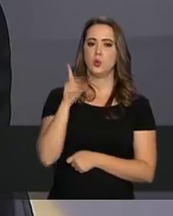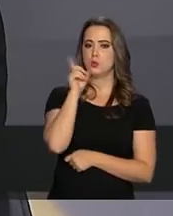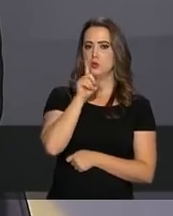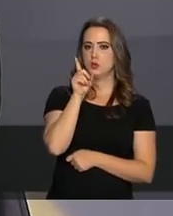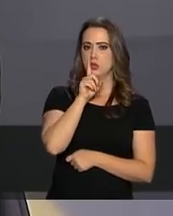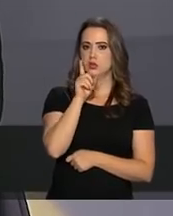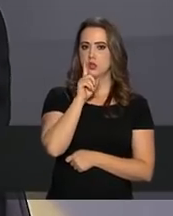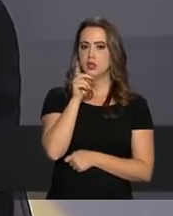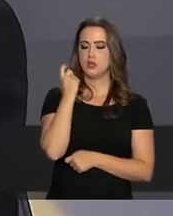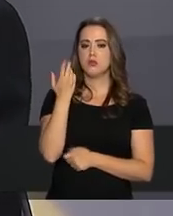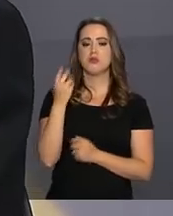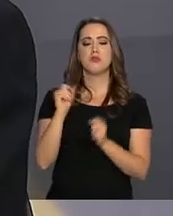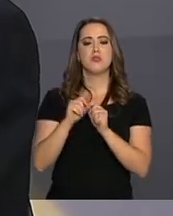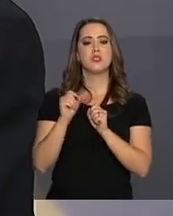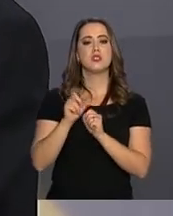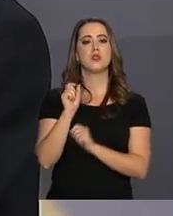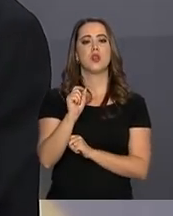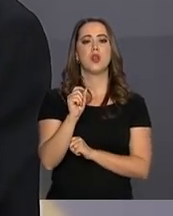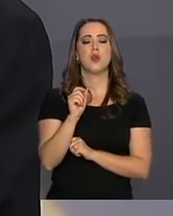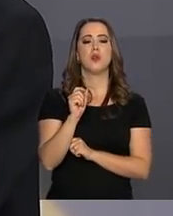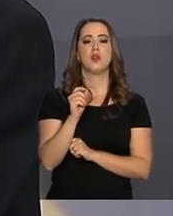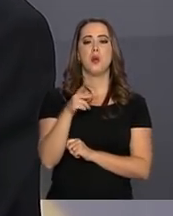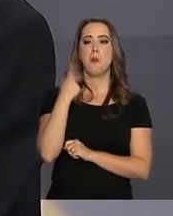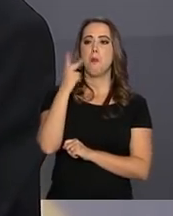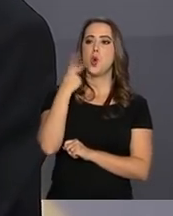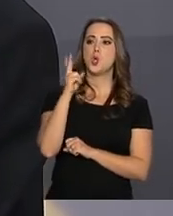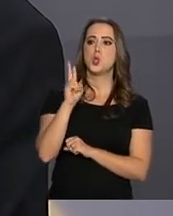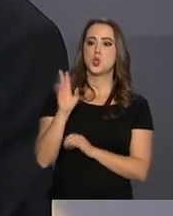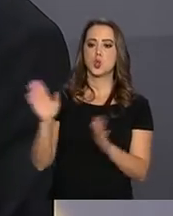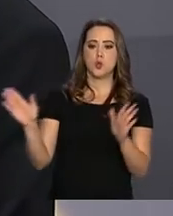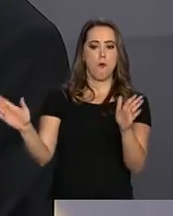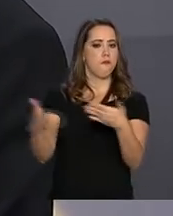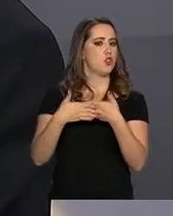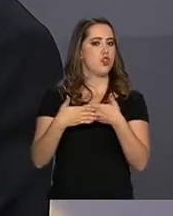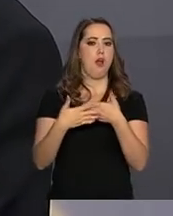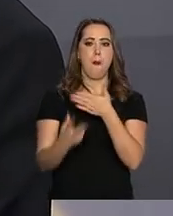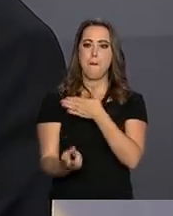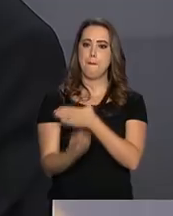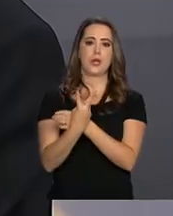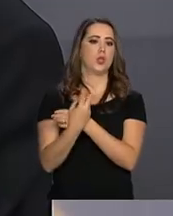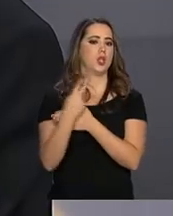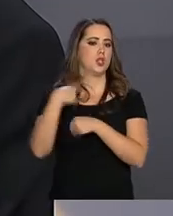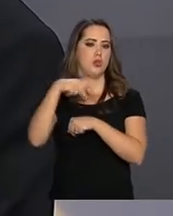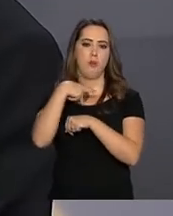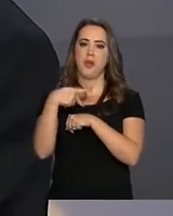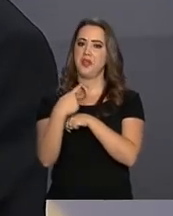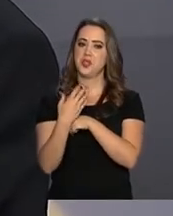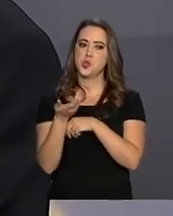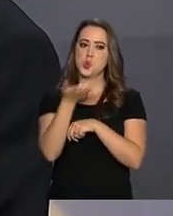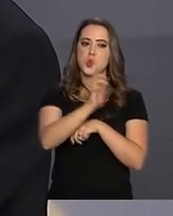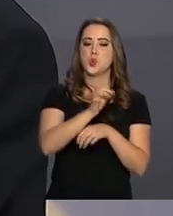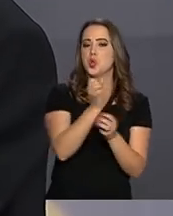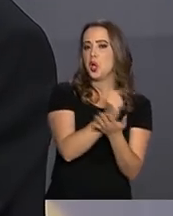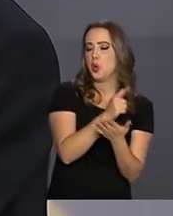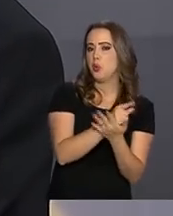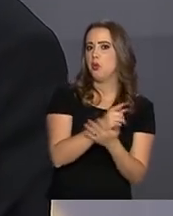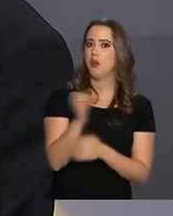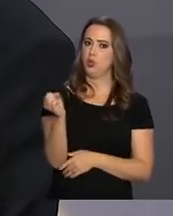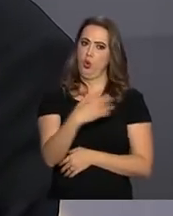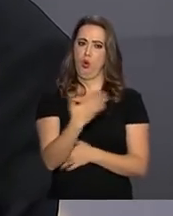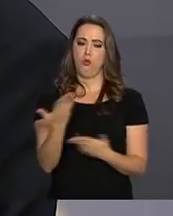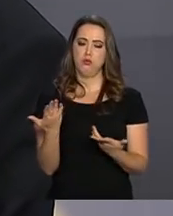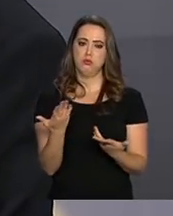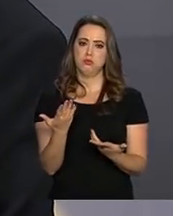patrocinar uma política protecionista de comércio exterior. Isso é uma novidade absoluta. A meu ver,